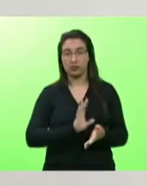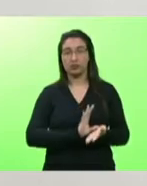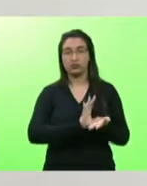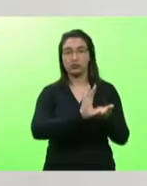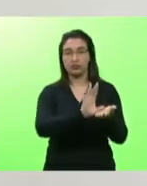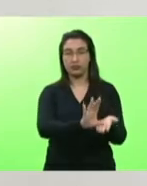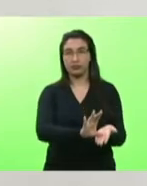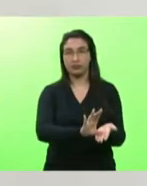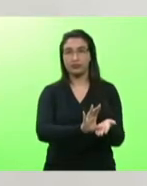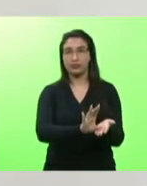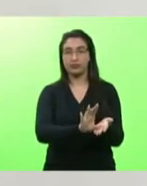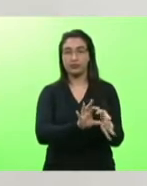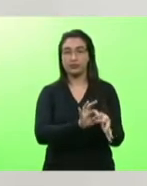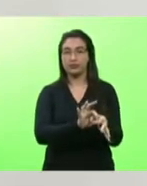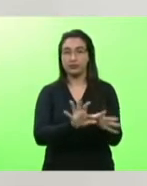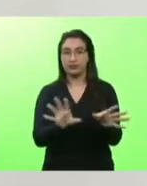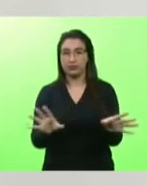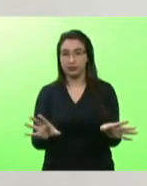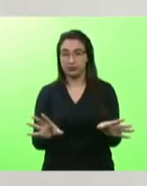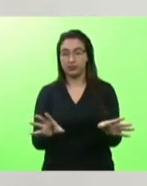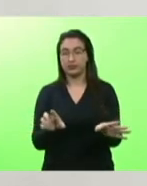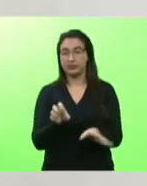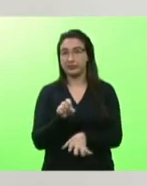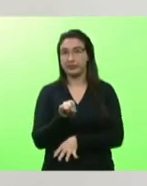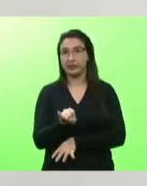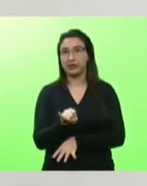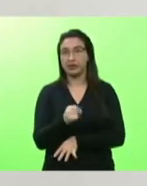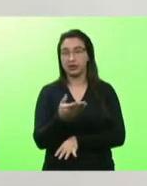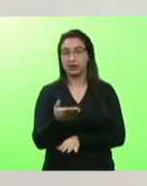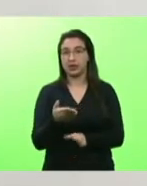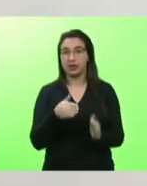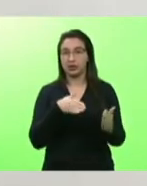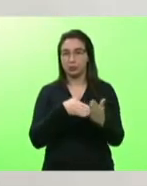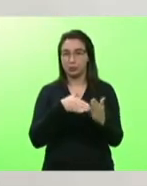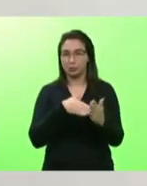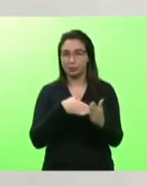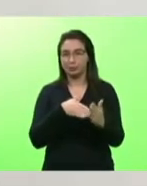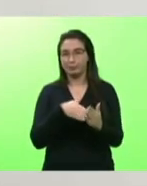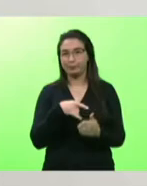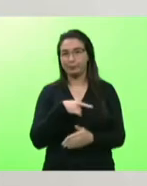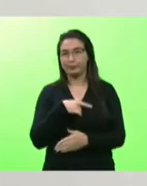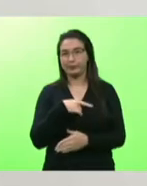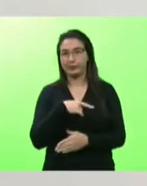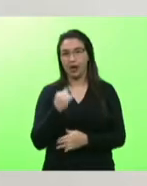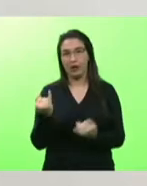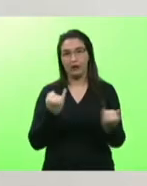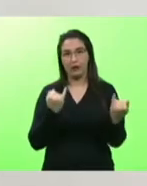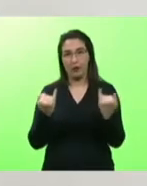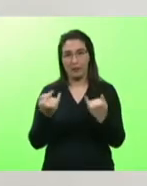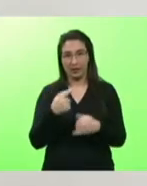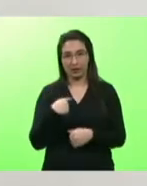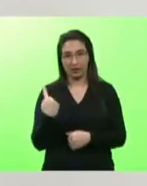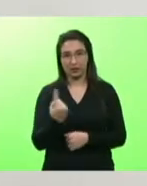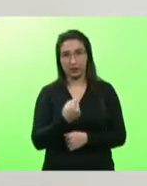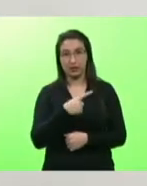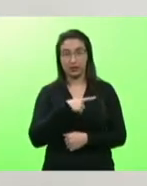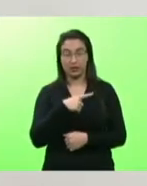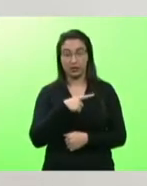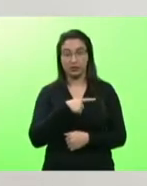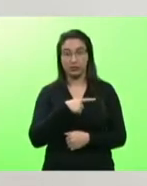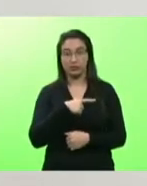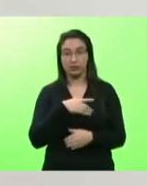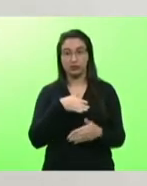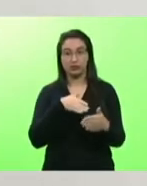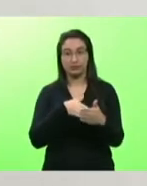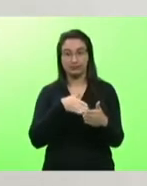liberados se é que eles foram contingenciados a informação que nós temos e